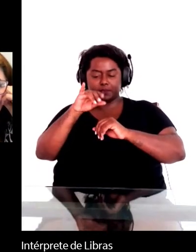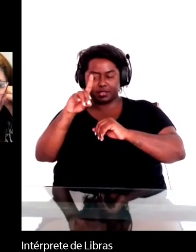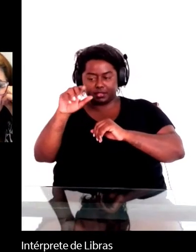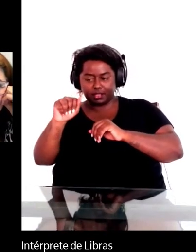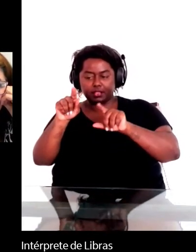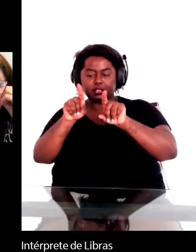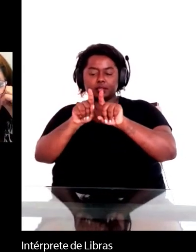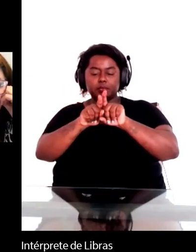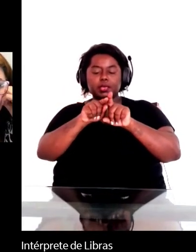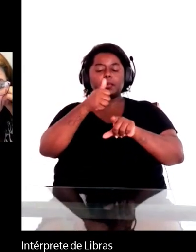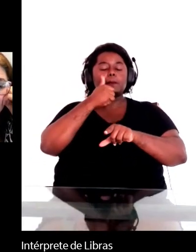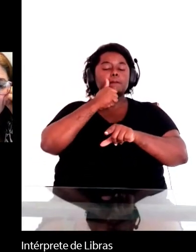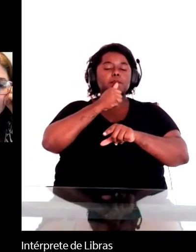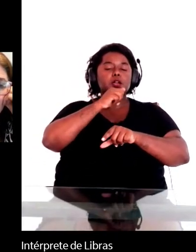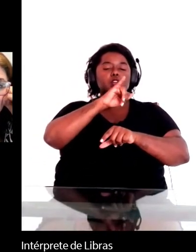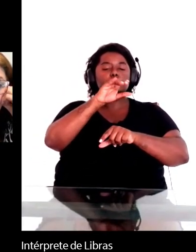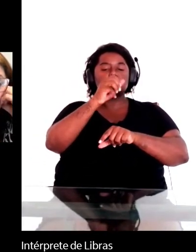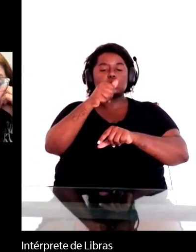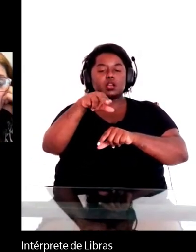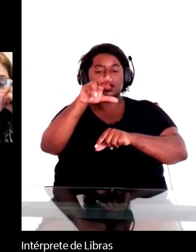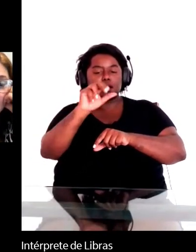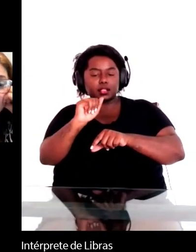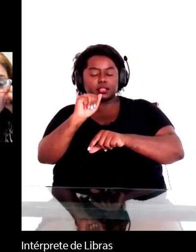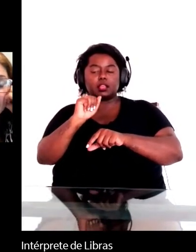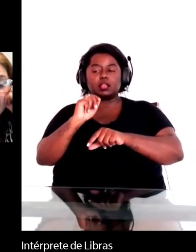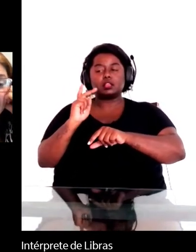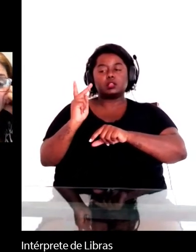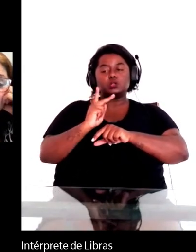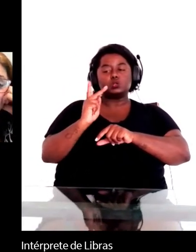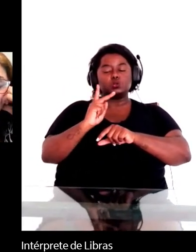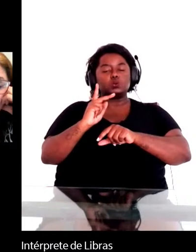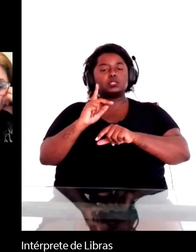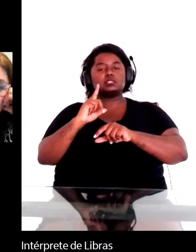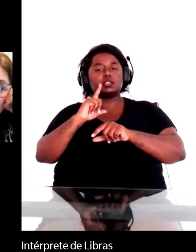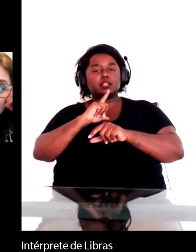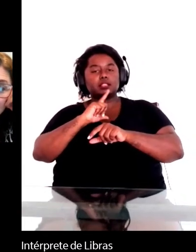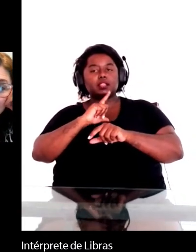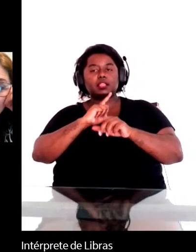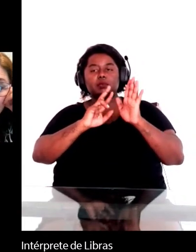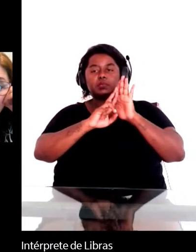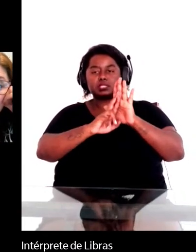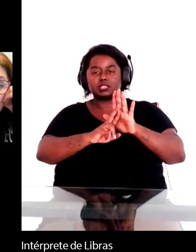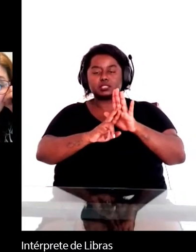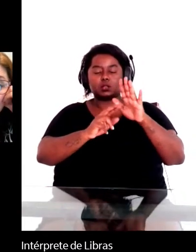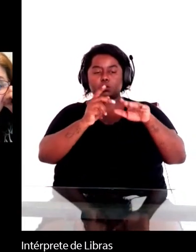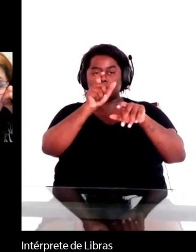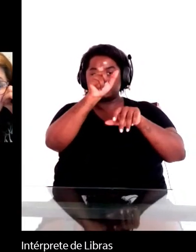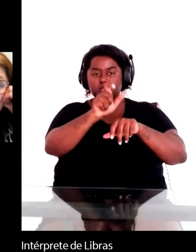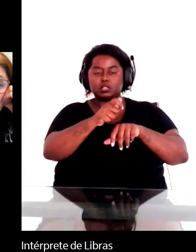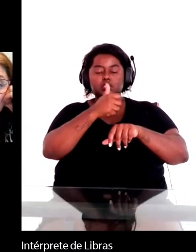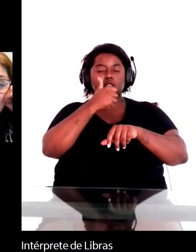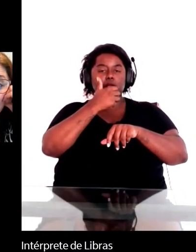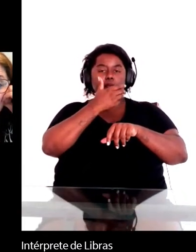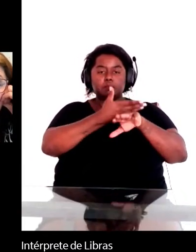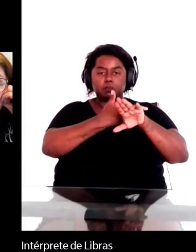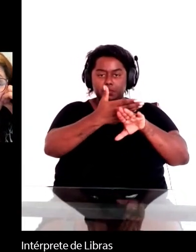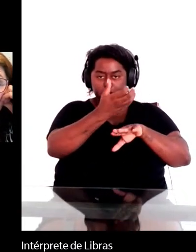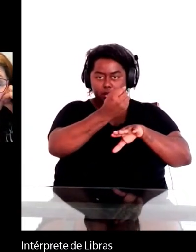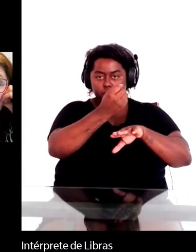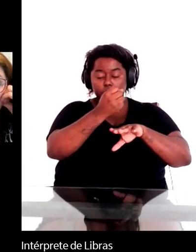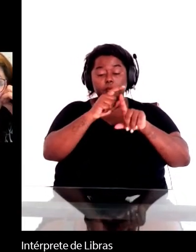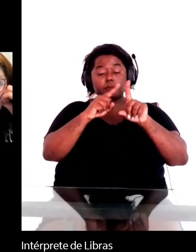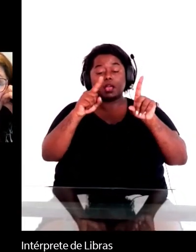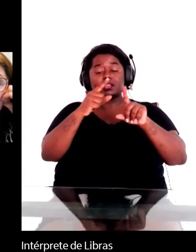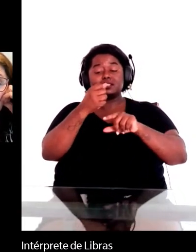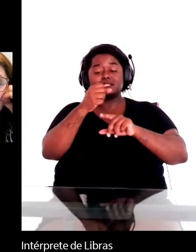lentes de um personagem branco masculino, sugere que, na virada do século XX, as mulheres negras não possuíam